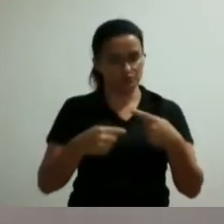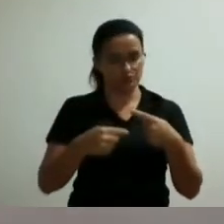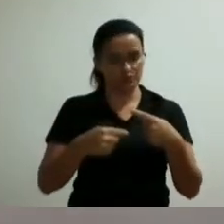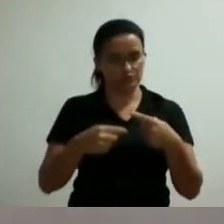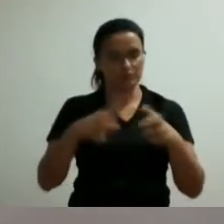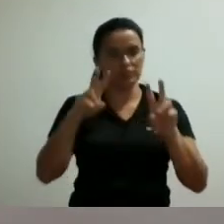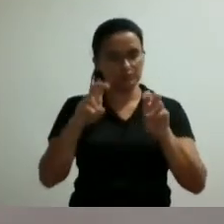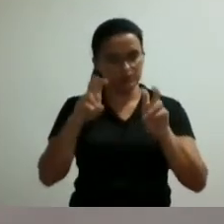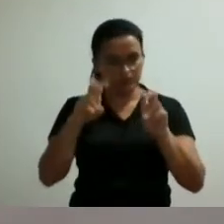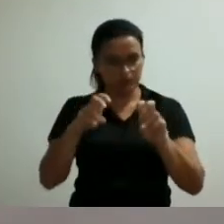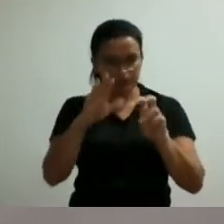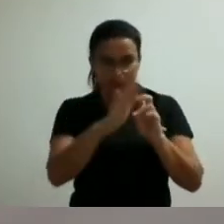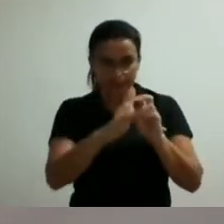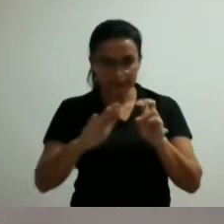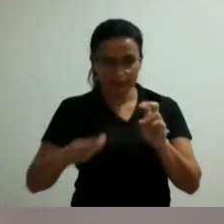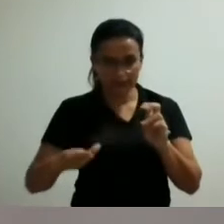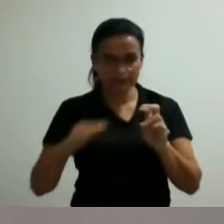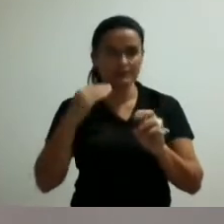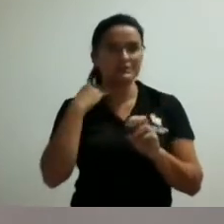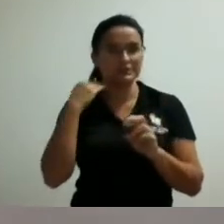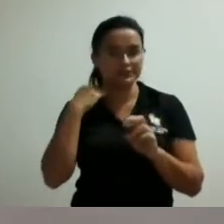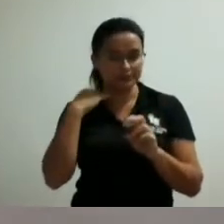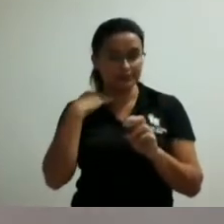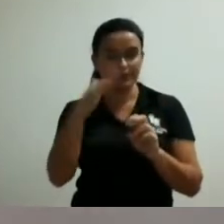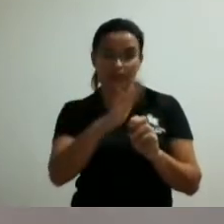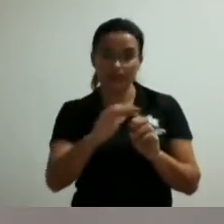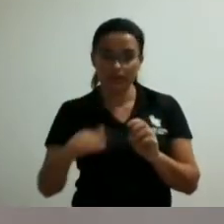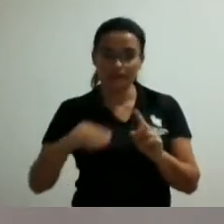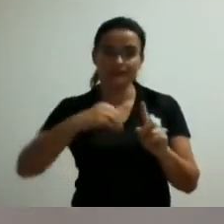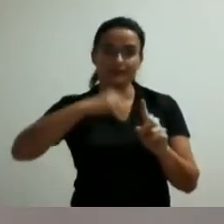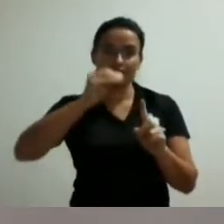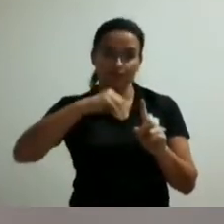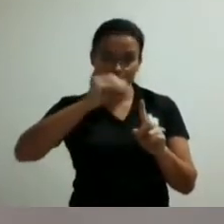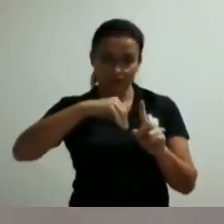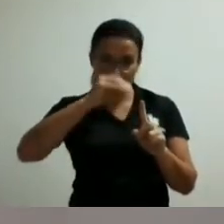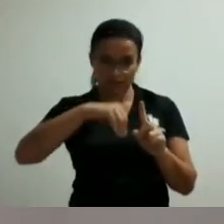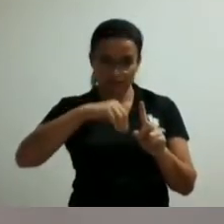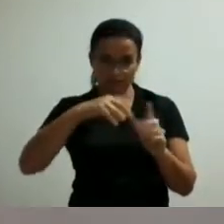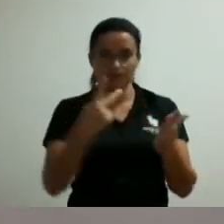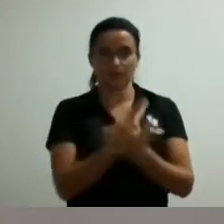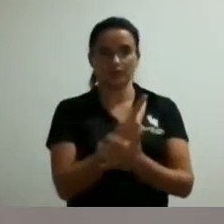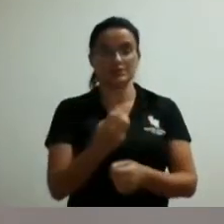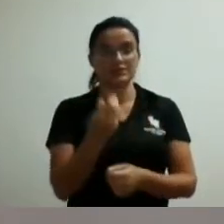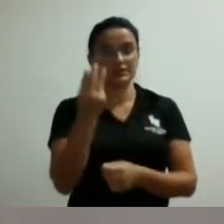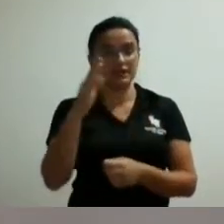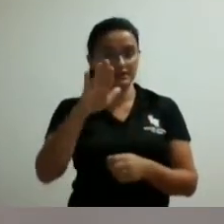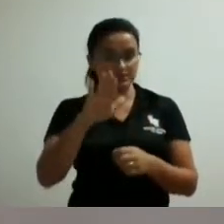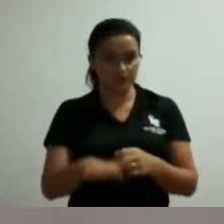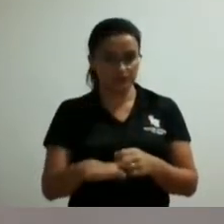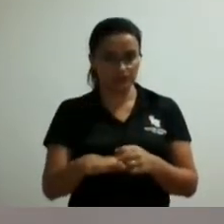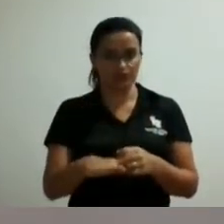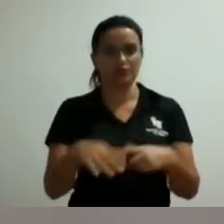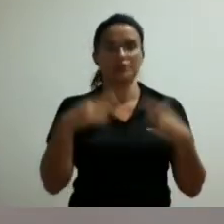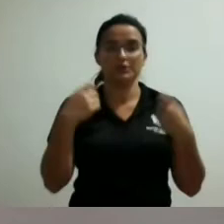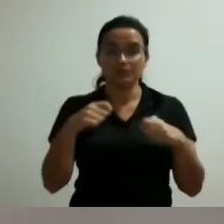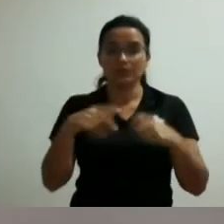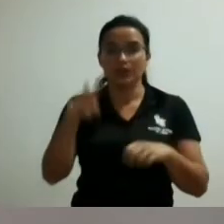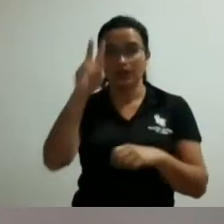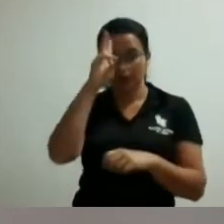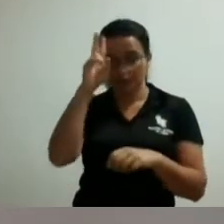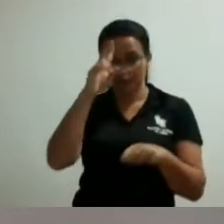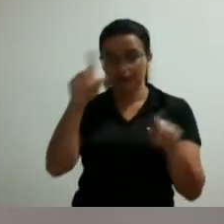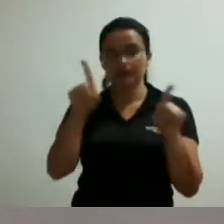no município de Juiz de Fora em vulnerabilidade que vai acontecer às 15 horas e também lembrar a todos os pares que